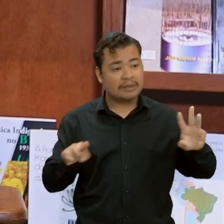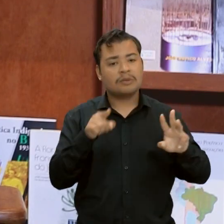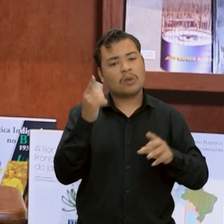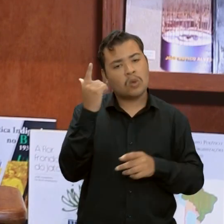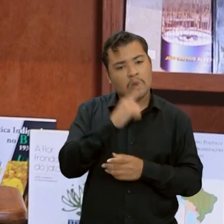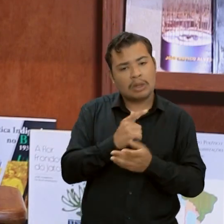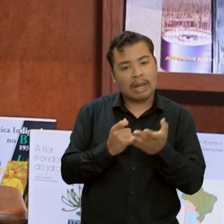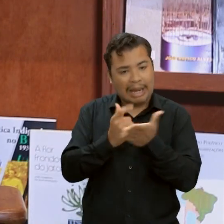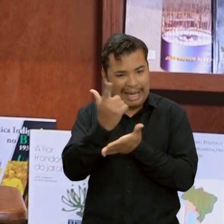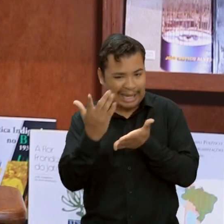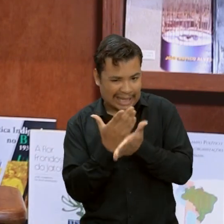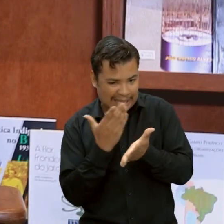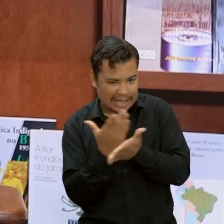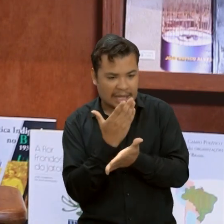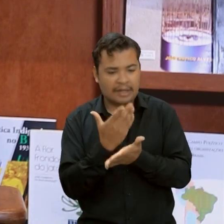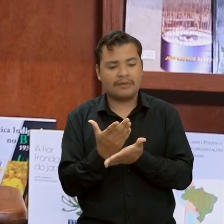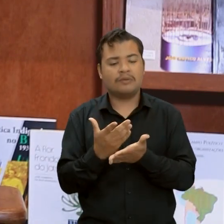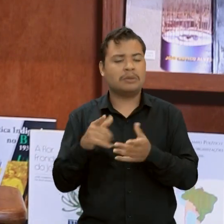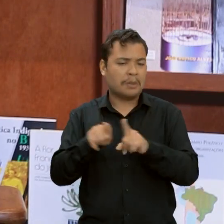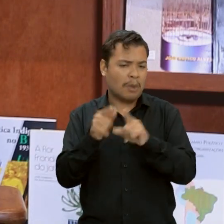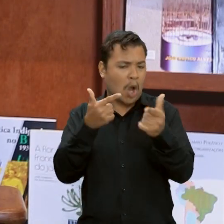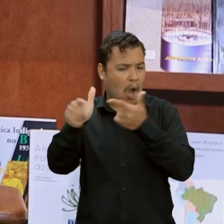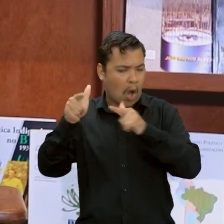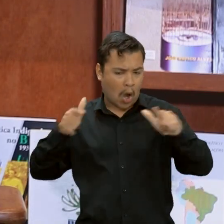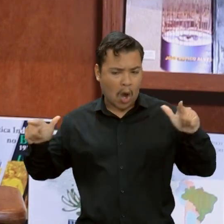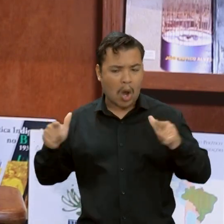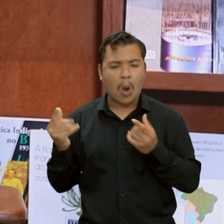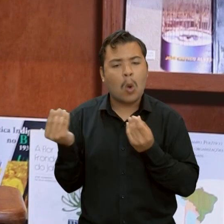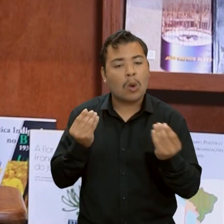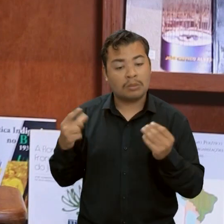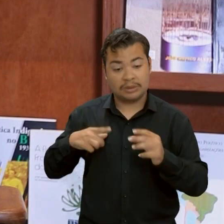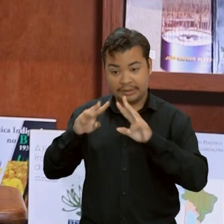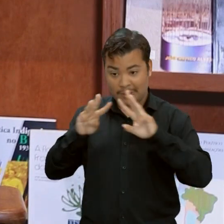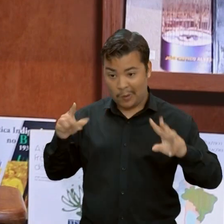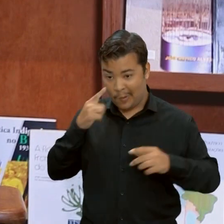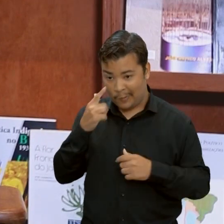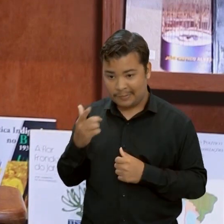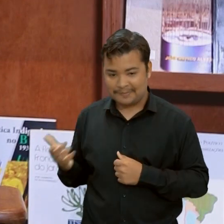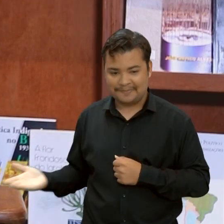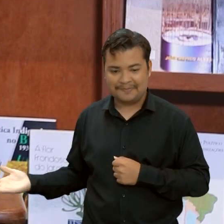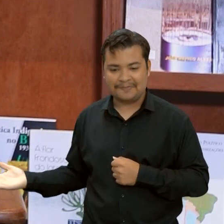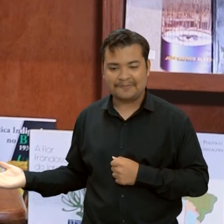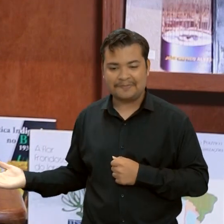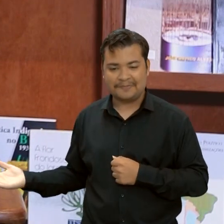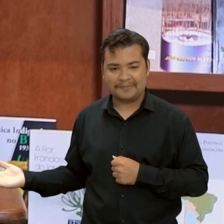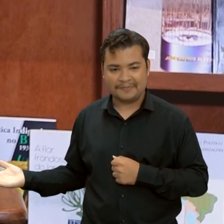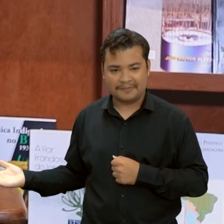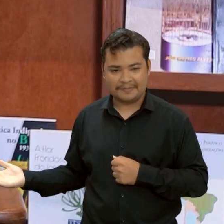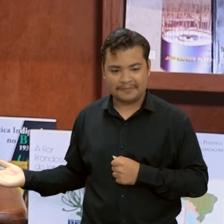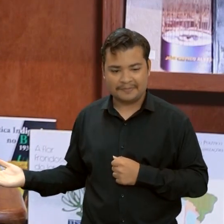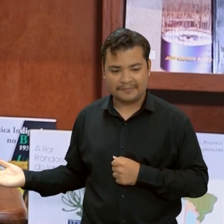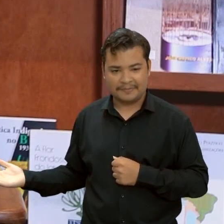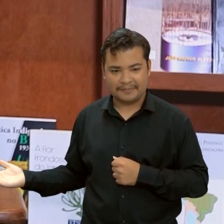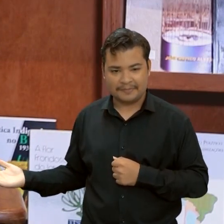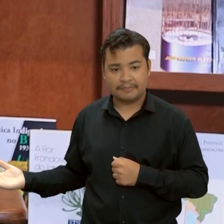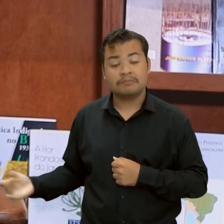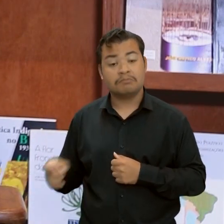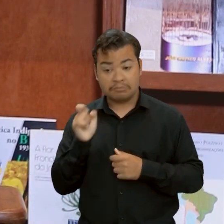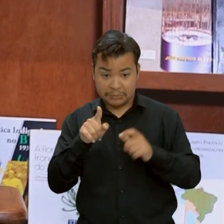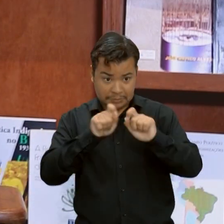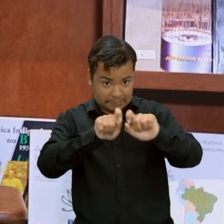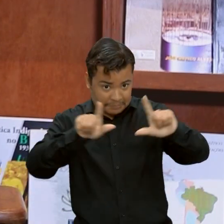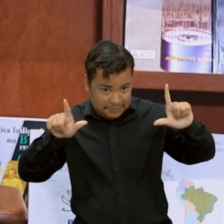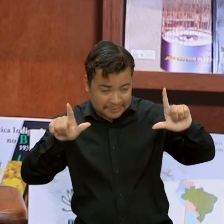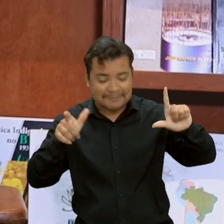adquirir essa aqui e outras publicações é editora.ufg.br. Acesse